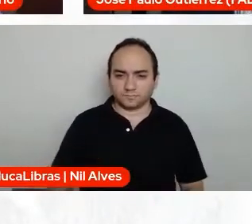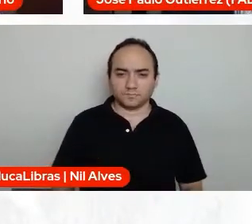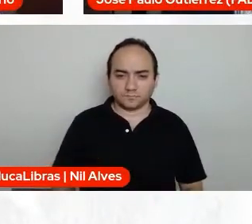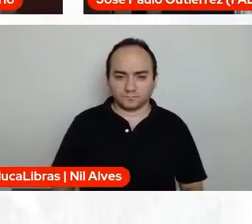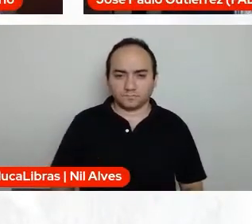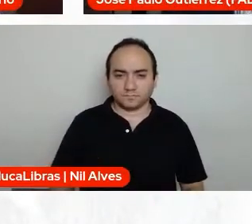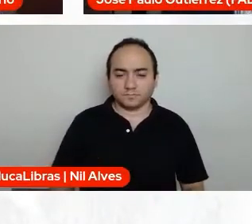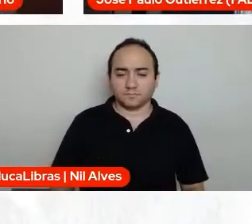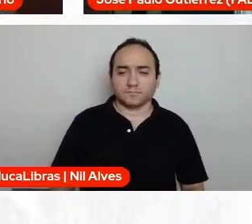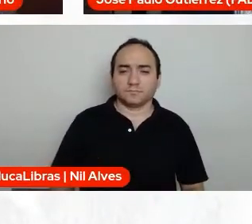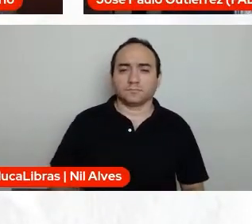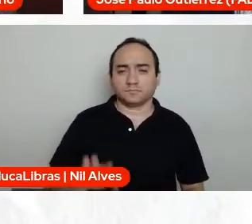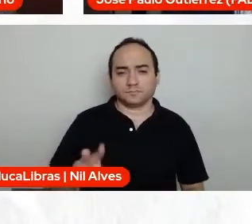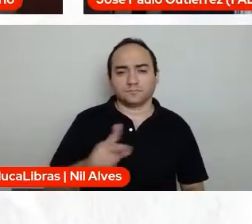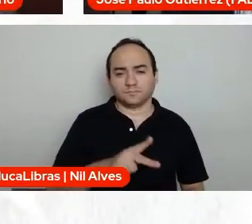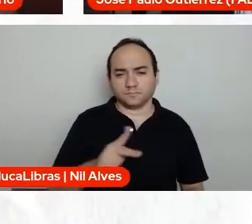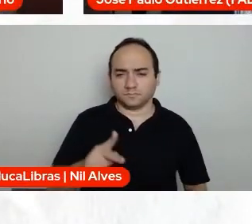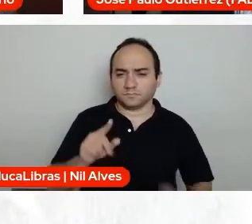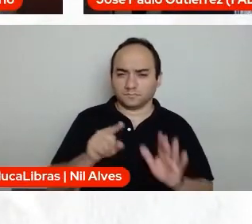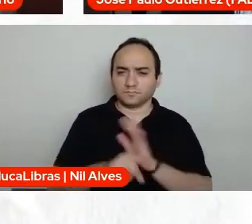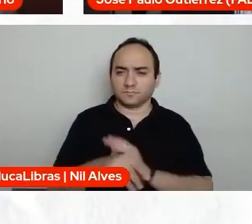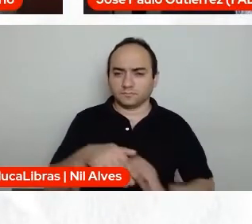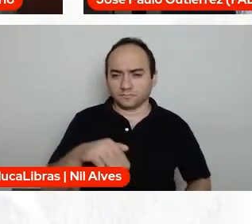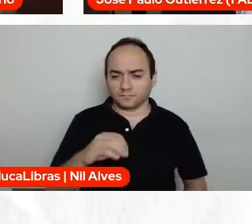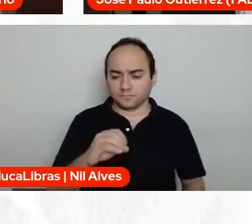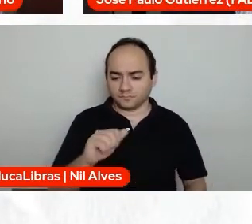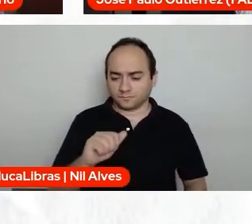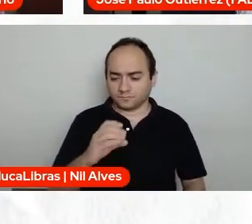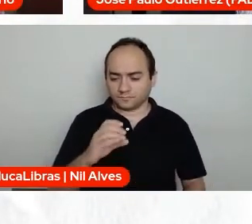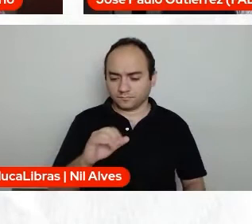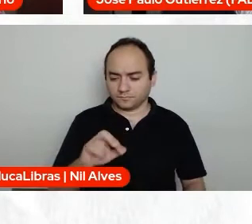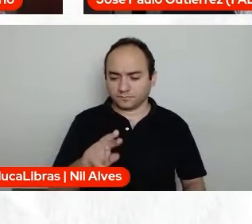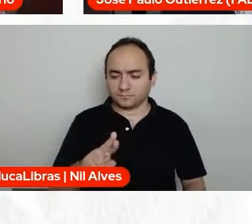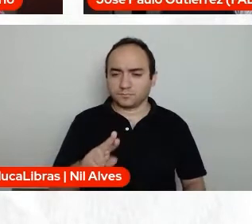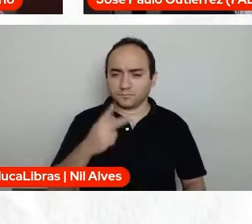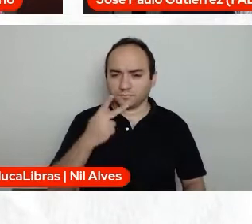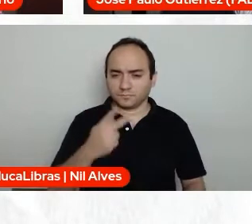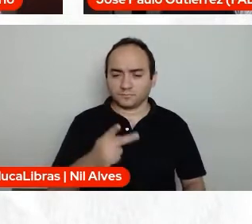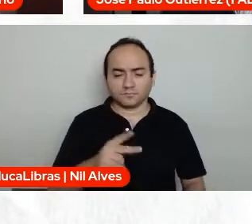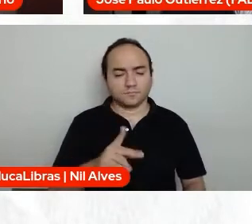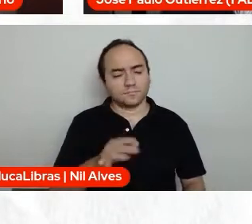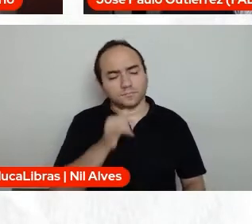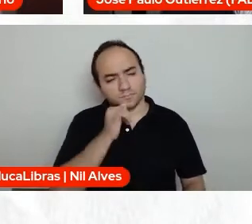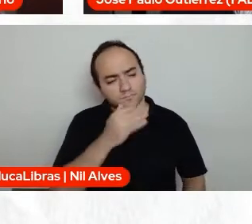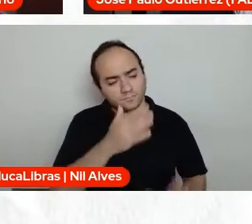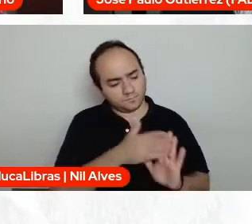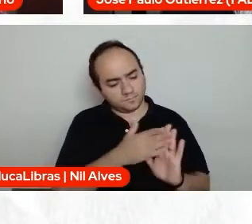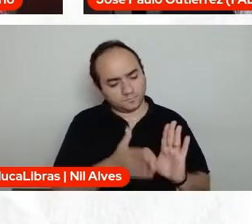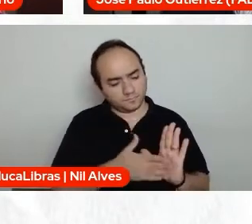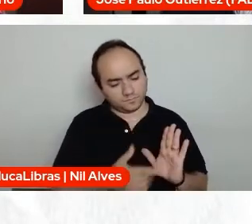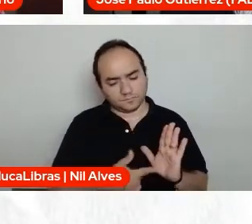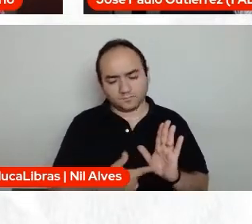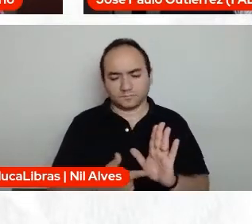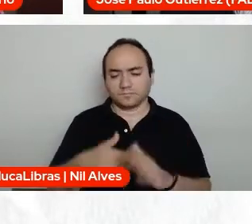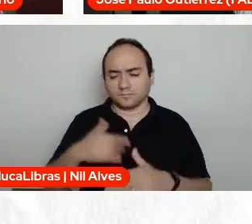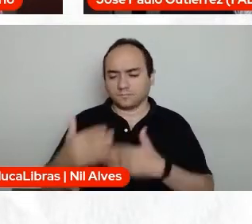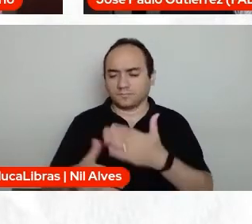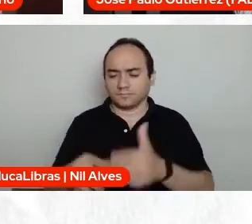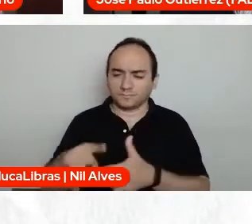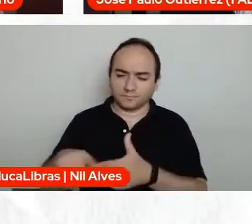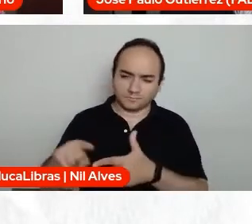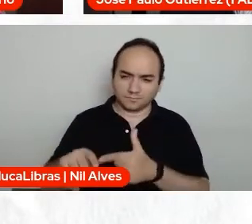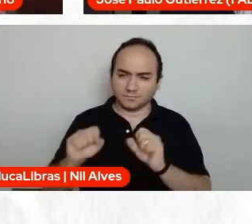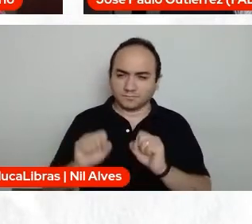a questionar que ele pergunta, né? Que consequência tem esse tipo de abordagem que reação, né? Tem